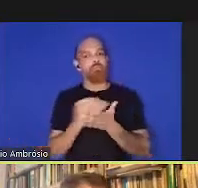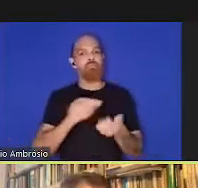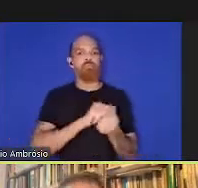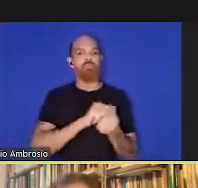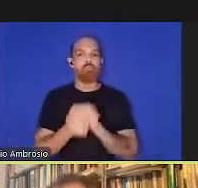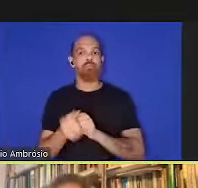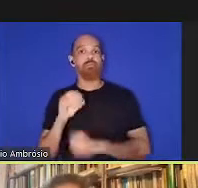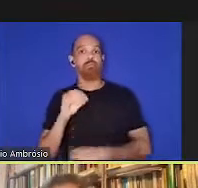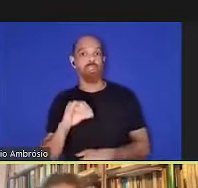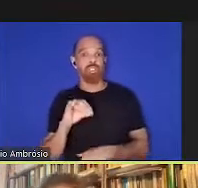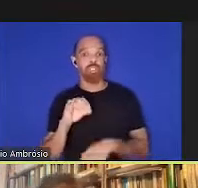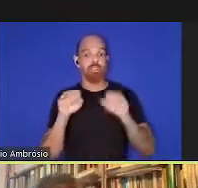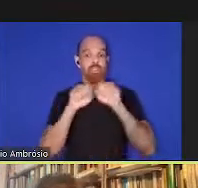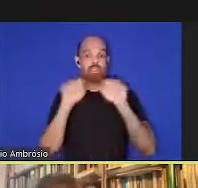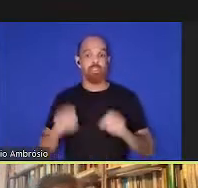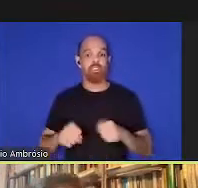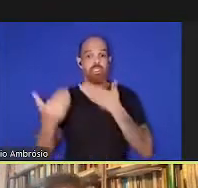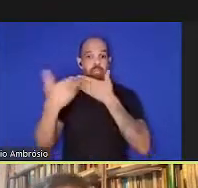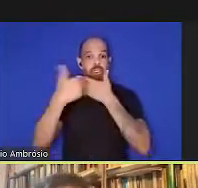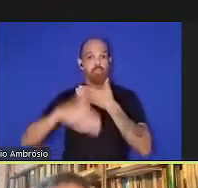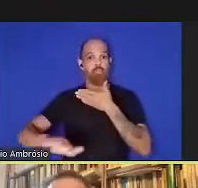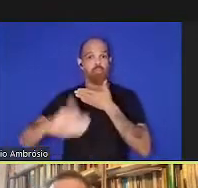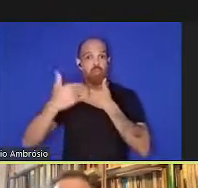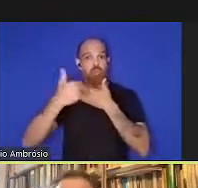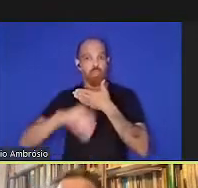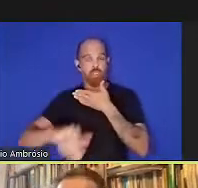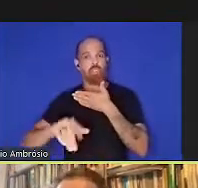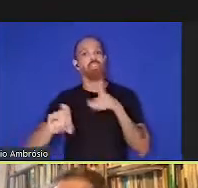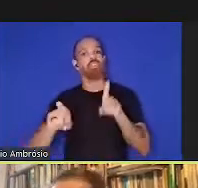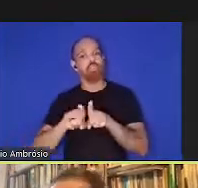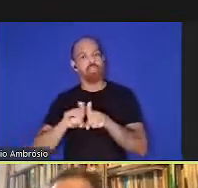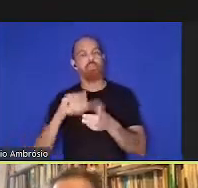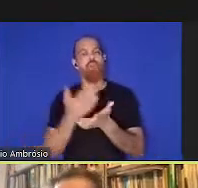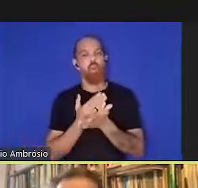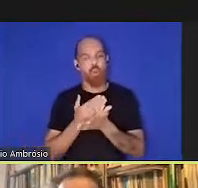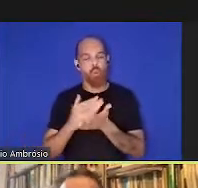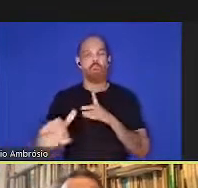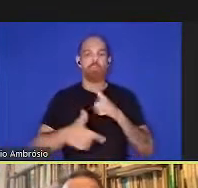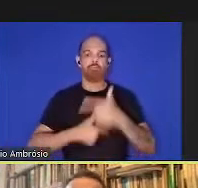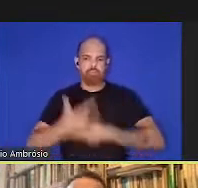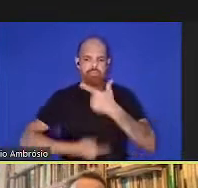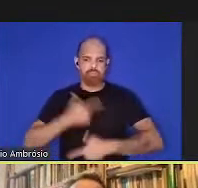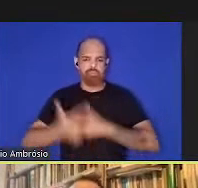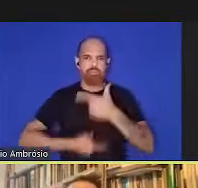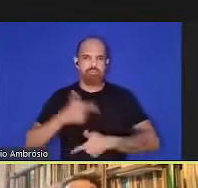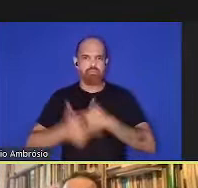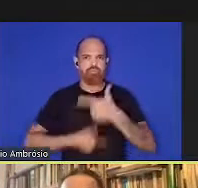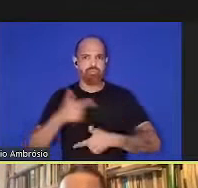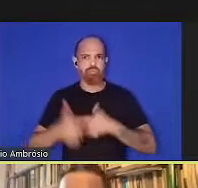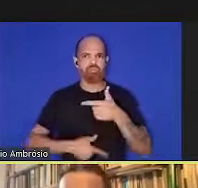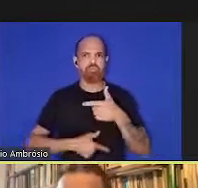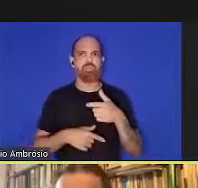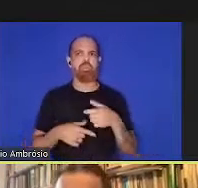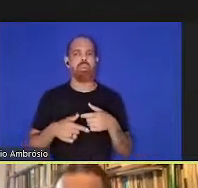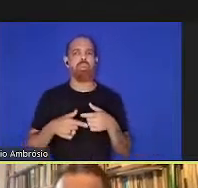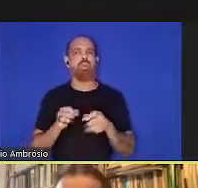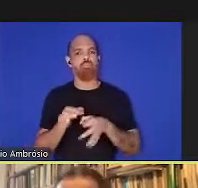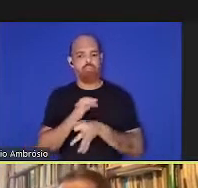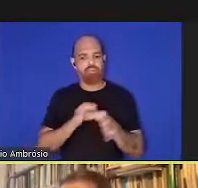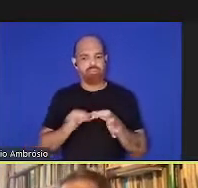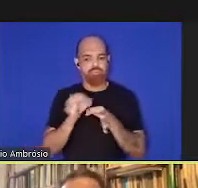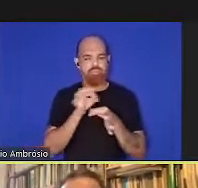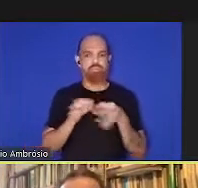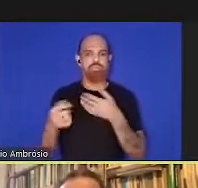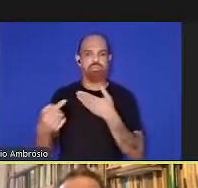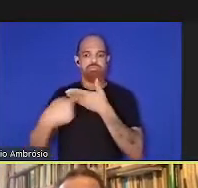seu sistema imune também começa a trabalhar fortemente os patógenos começam a trabalhar fortemente,